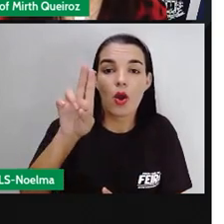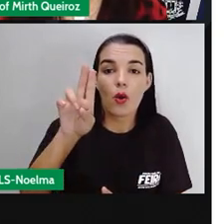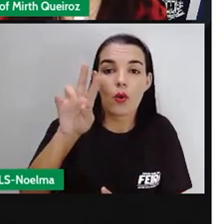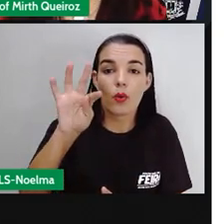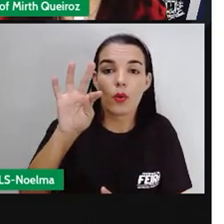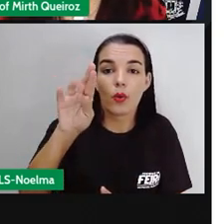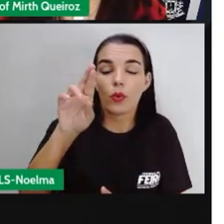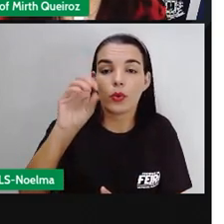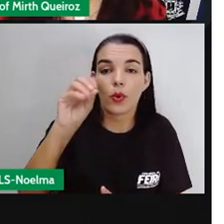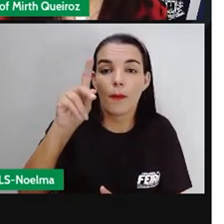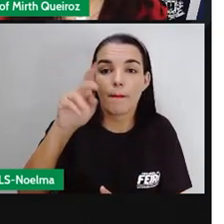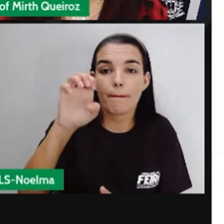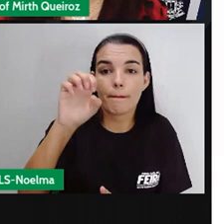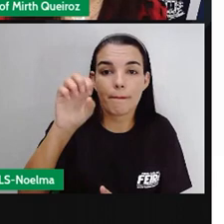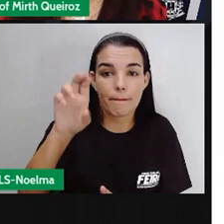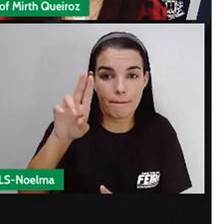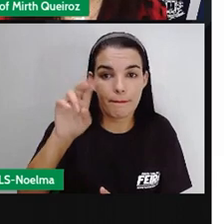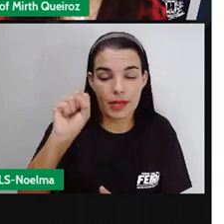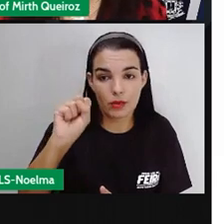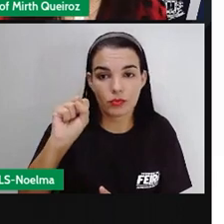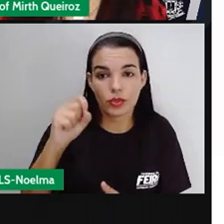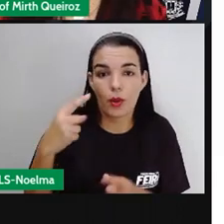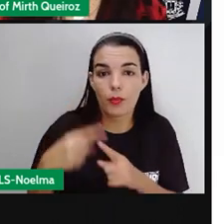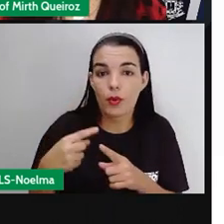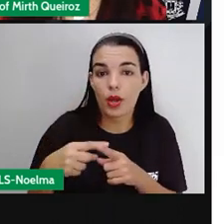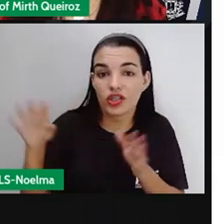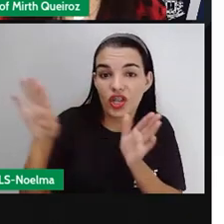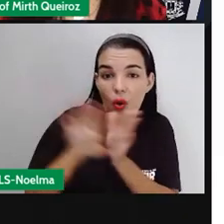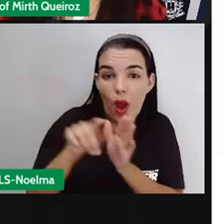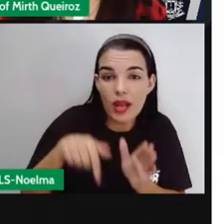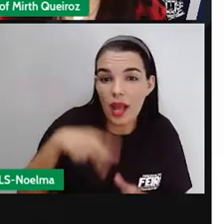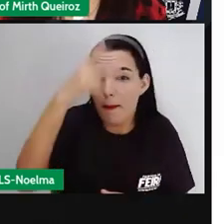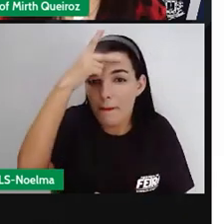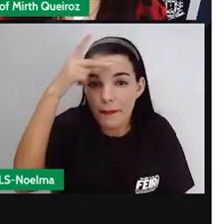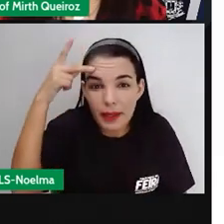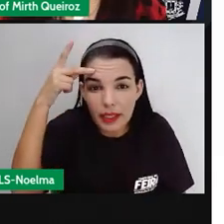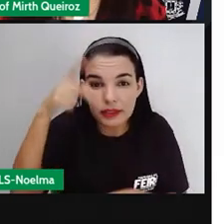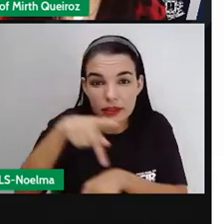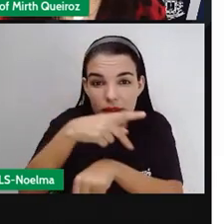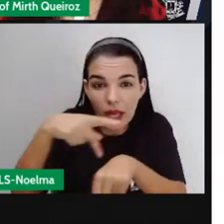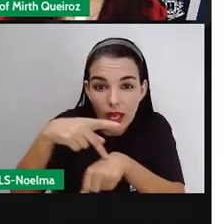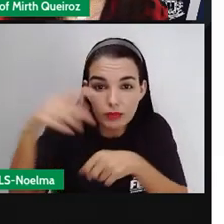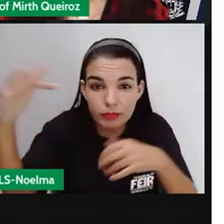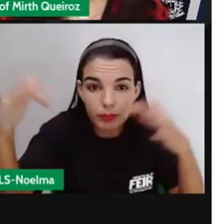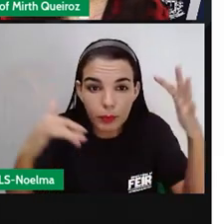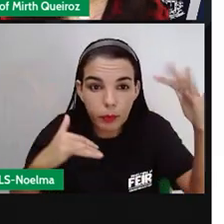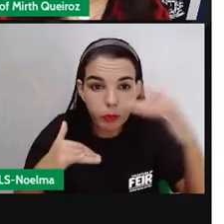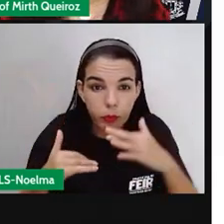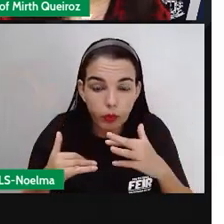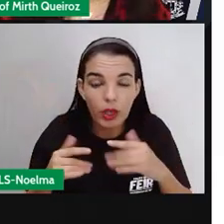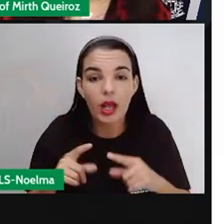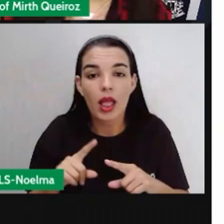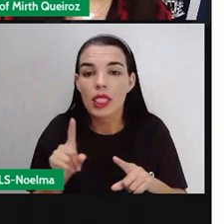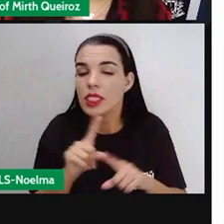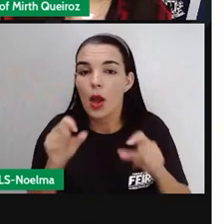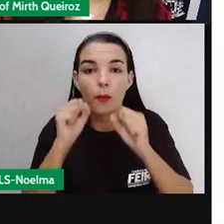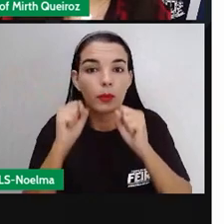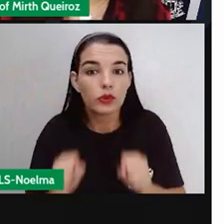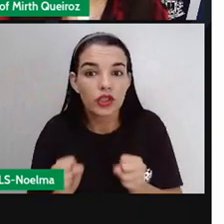trabalhar em condição de assalariados, já que não se podia mais comprar, traficar